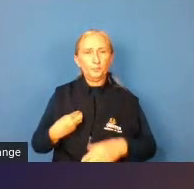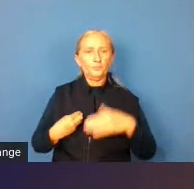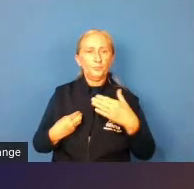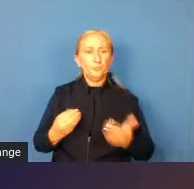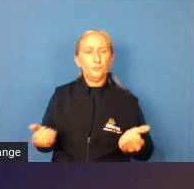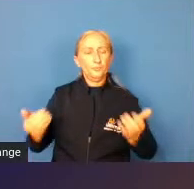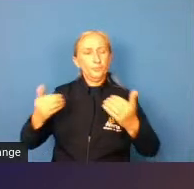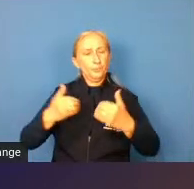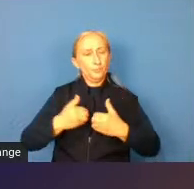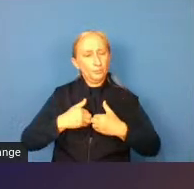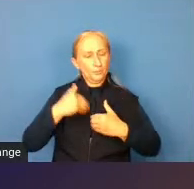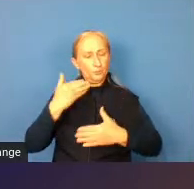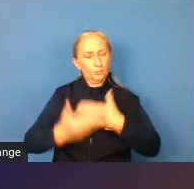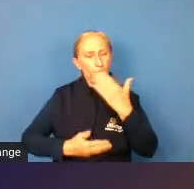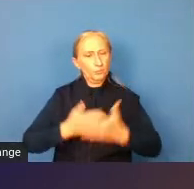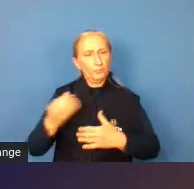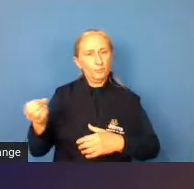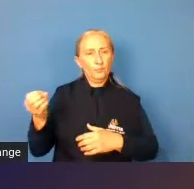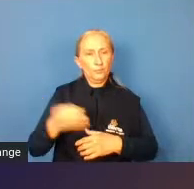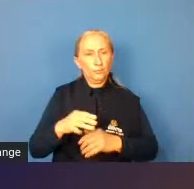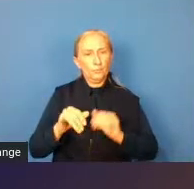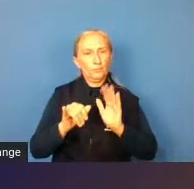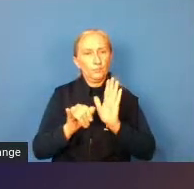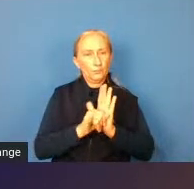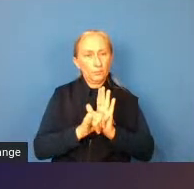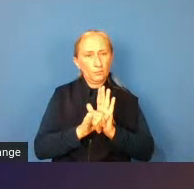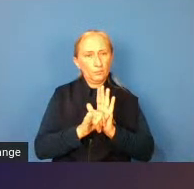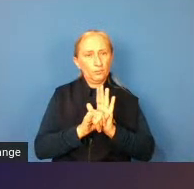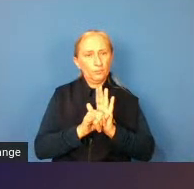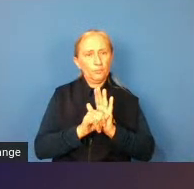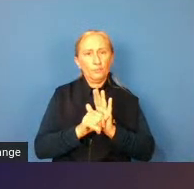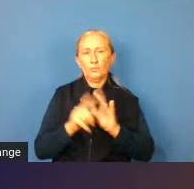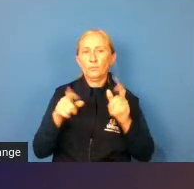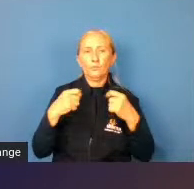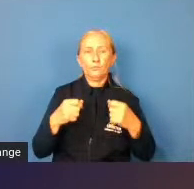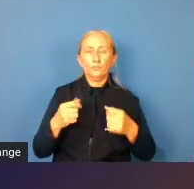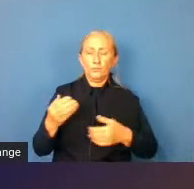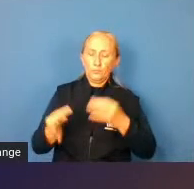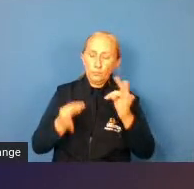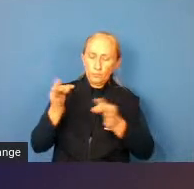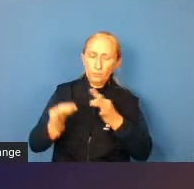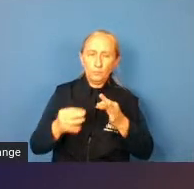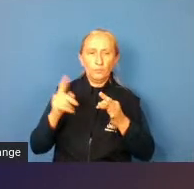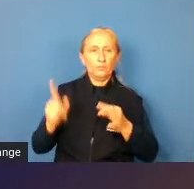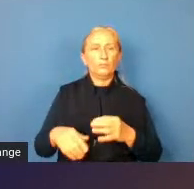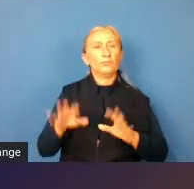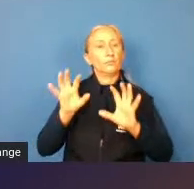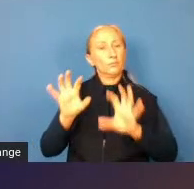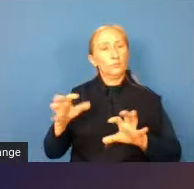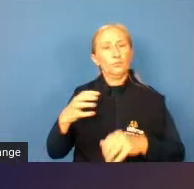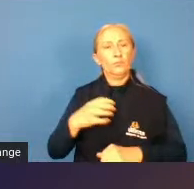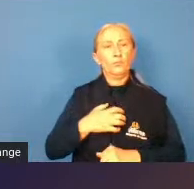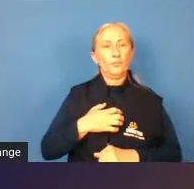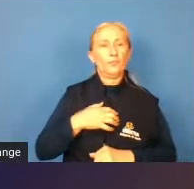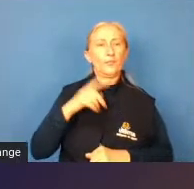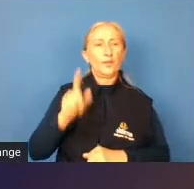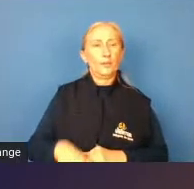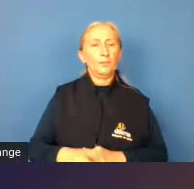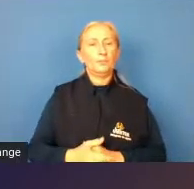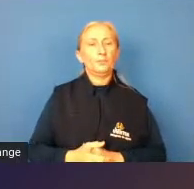autistas são uma construção de uma nova identidade e aquela que não precisa ser tratada eles são como eles são por assim dizer